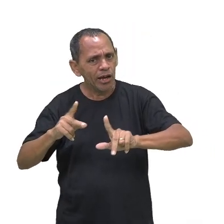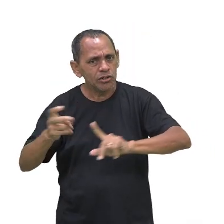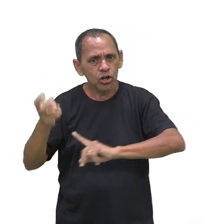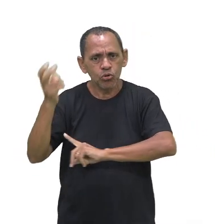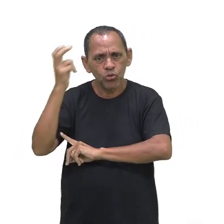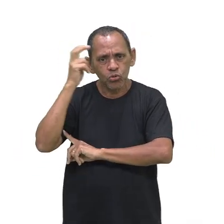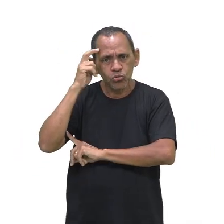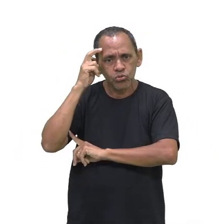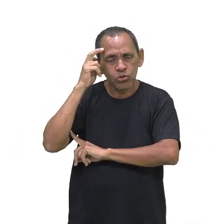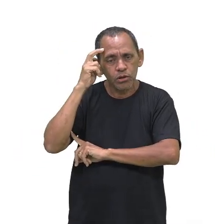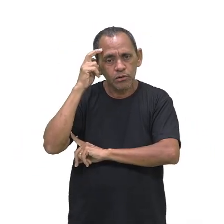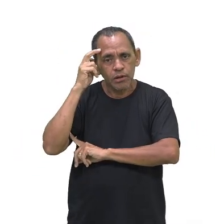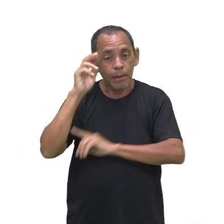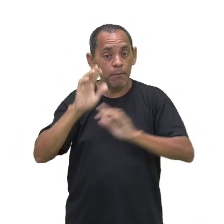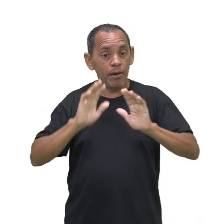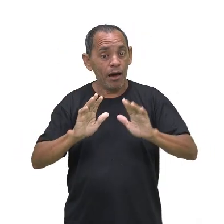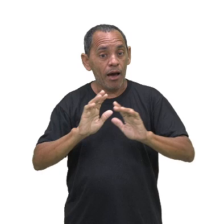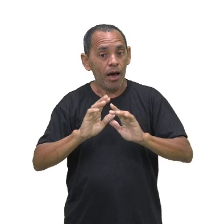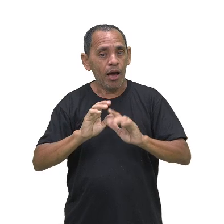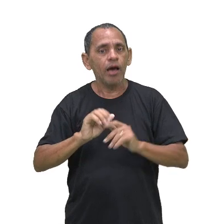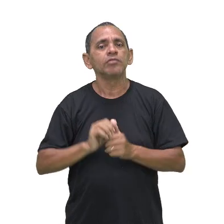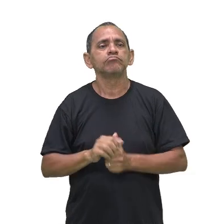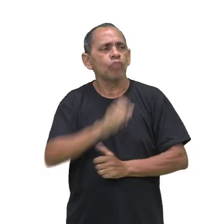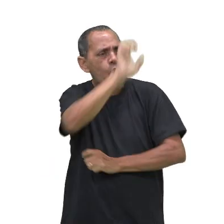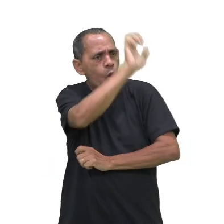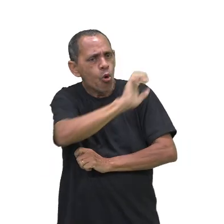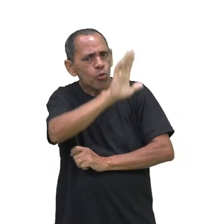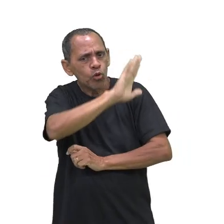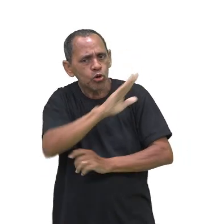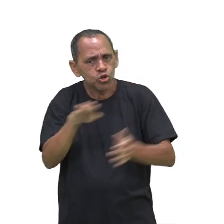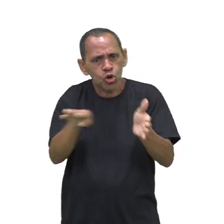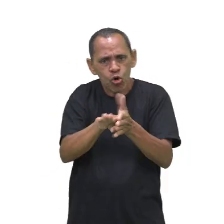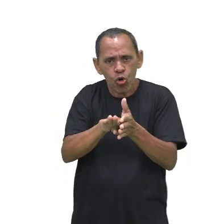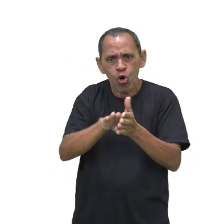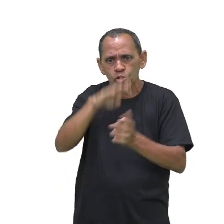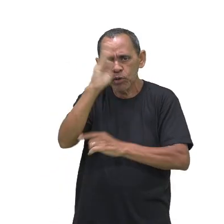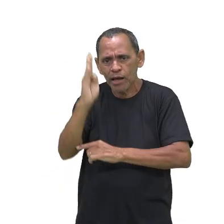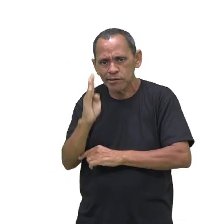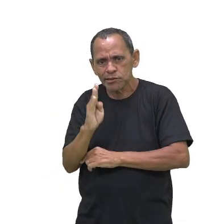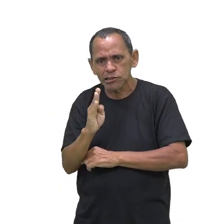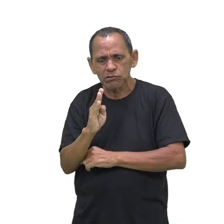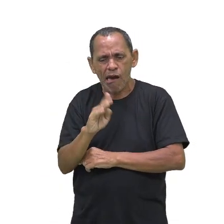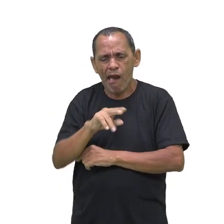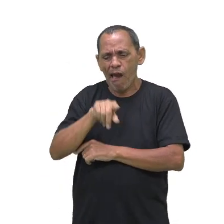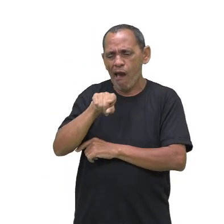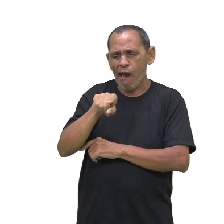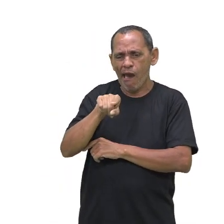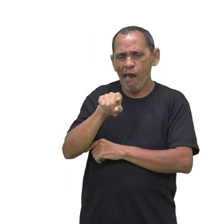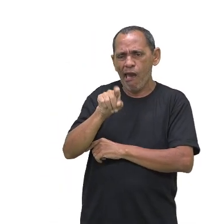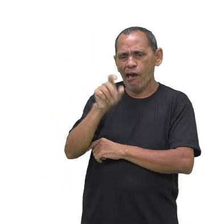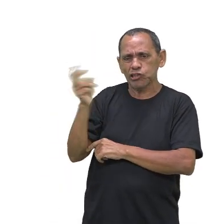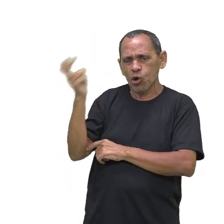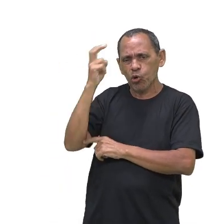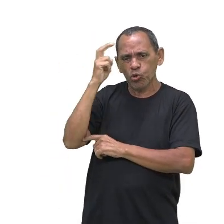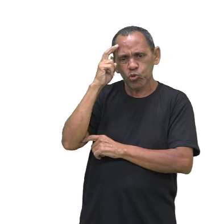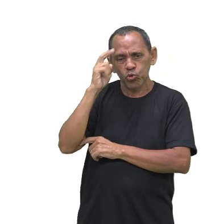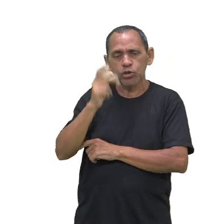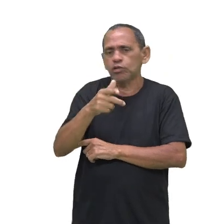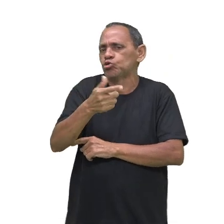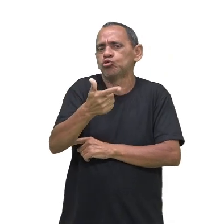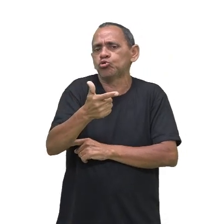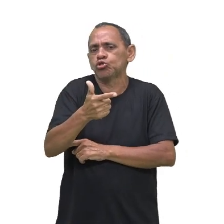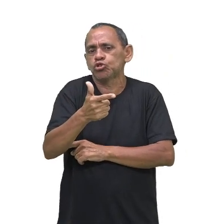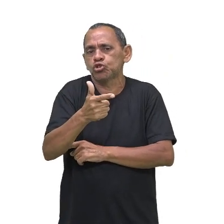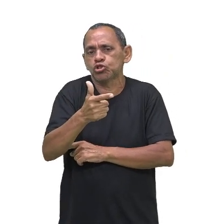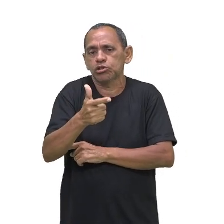Mas o europeu chegou e disse, não, essa cultura é bárbara. Essa cultura não tem civilização, como